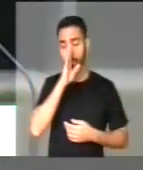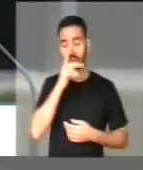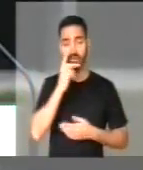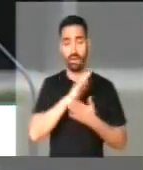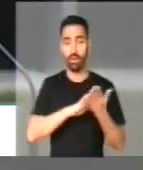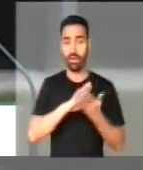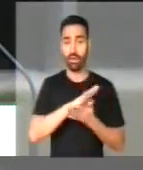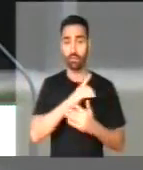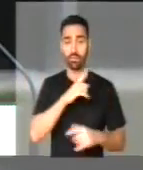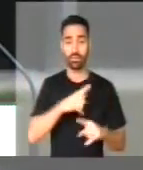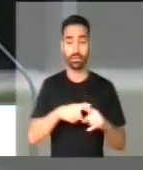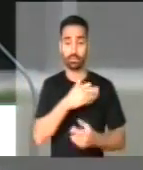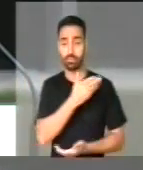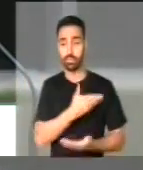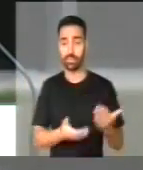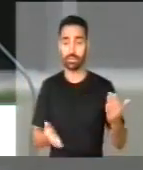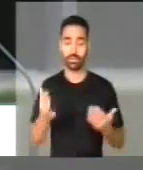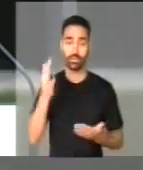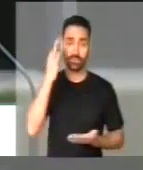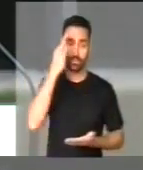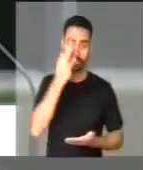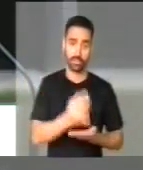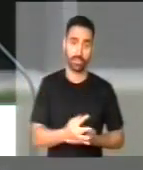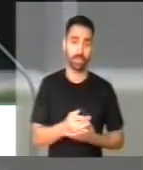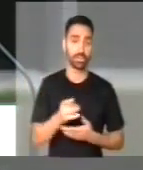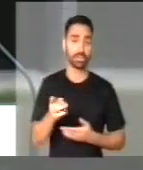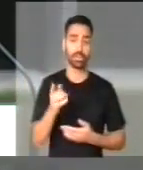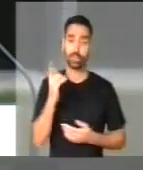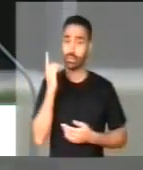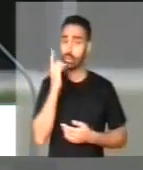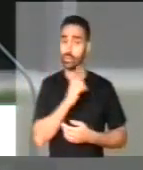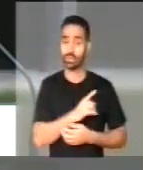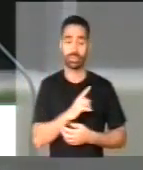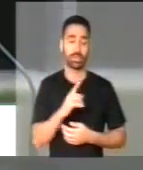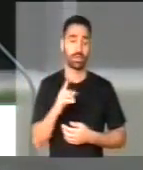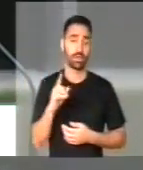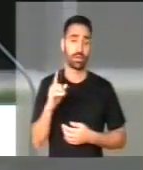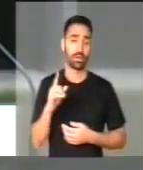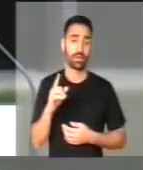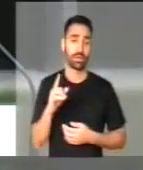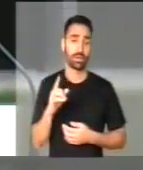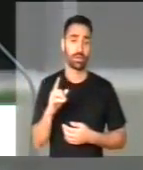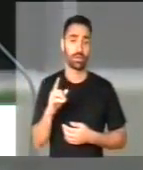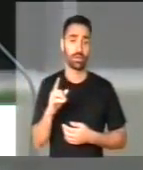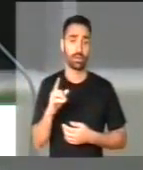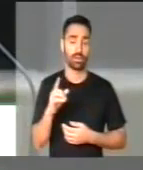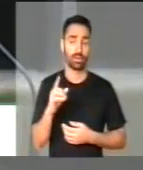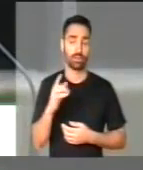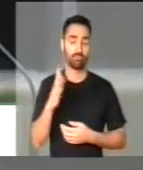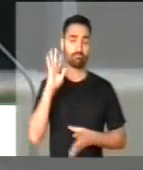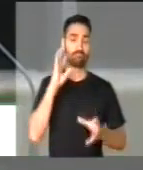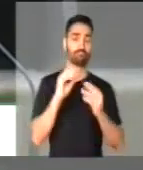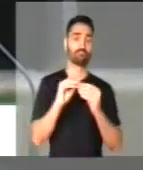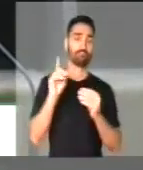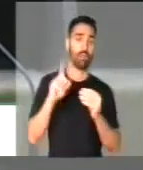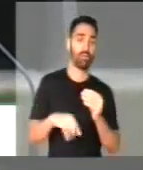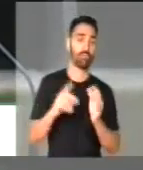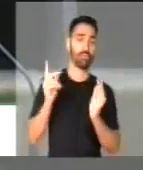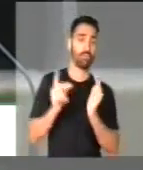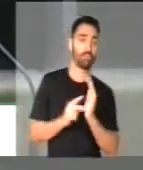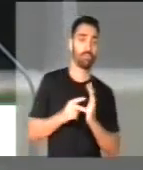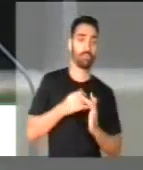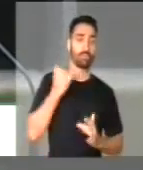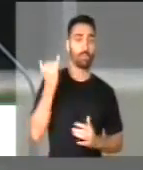perderem a fé e não conseguirem enxergar o quanto é importante trabalhar o